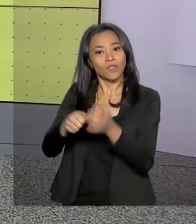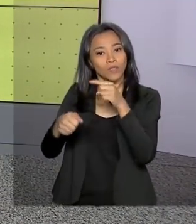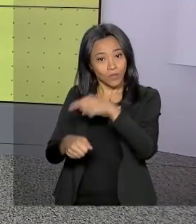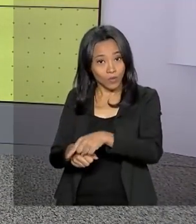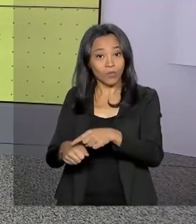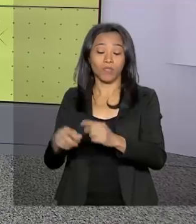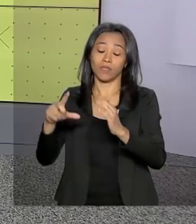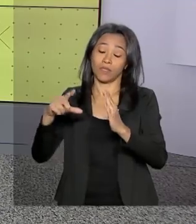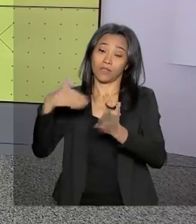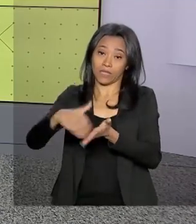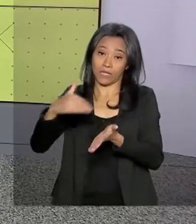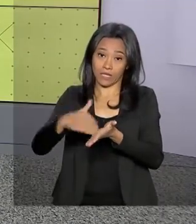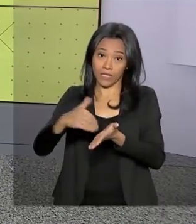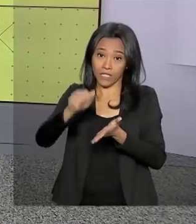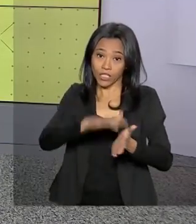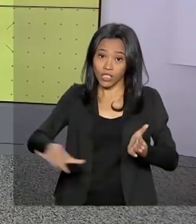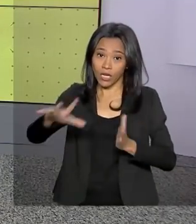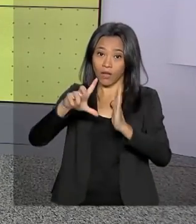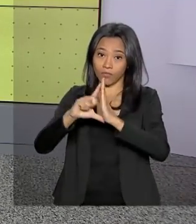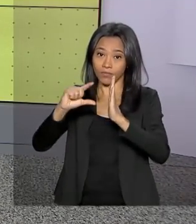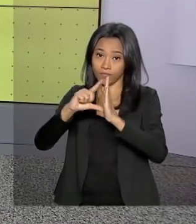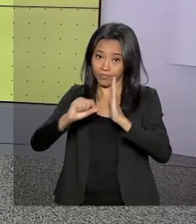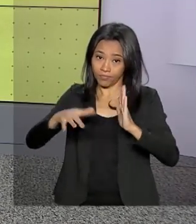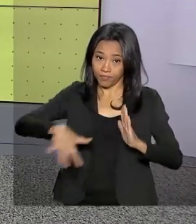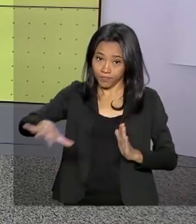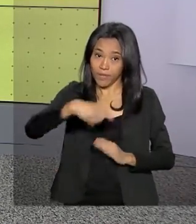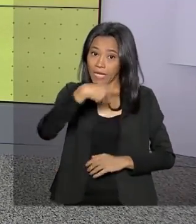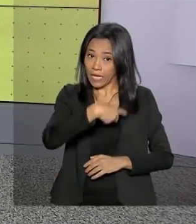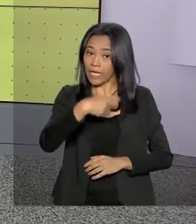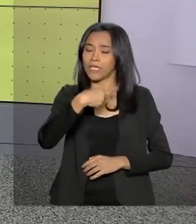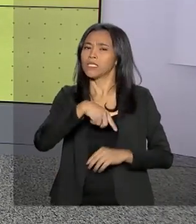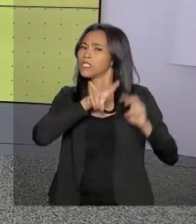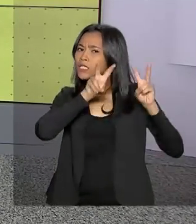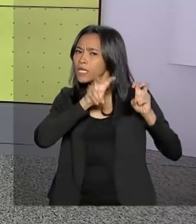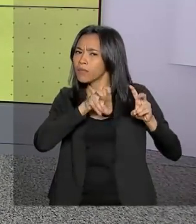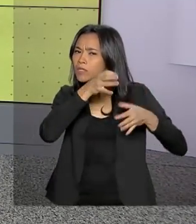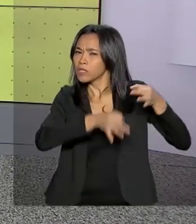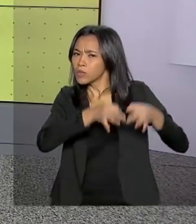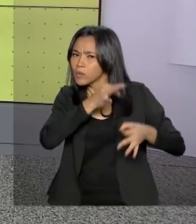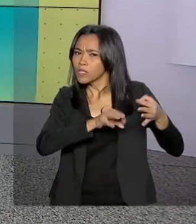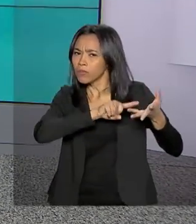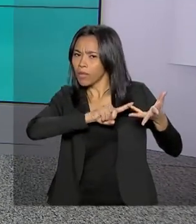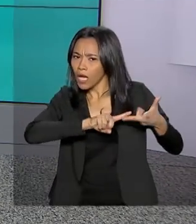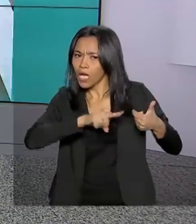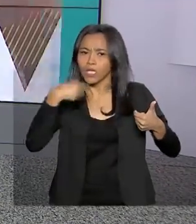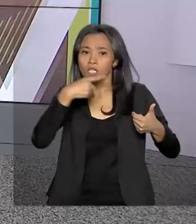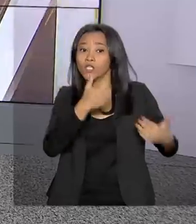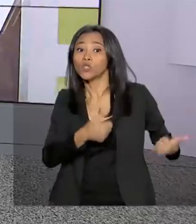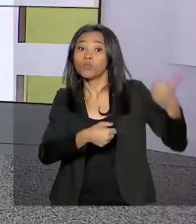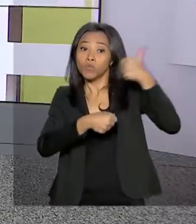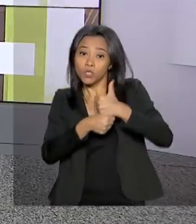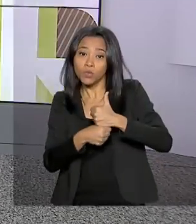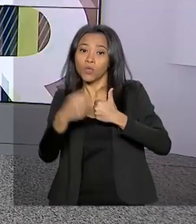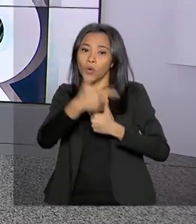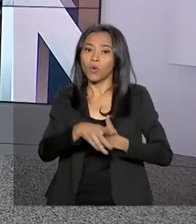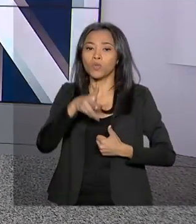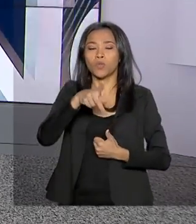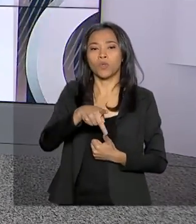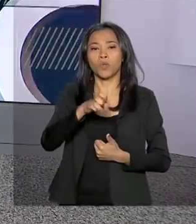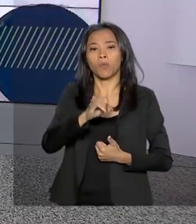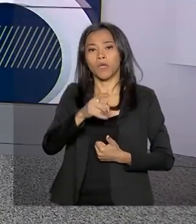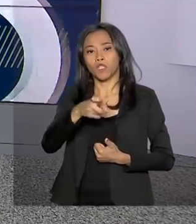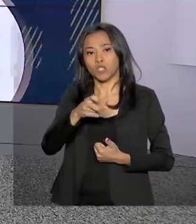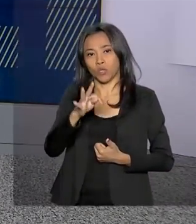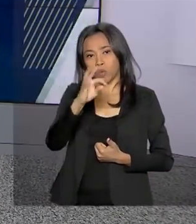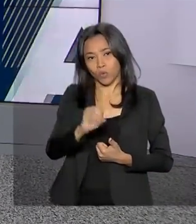República. Jorge Antônio é subchefe de Assuntos Jurídicos da Casa Civil e substitui Floriano Peixoto, que vai assumir a presidência dos